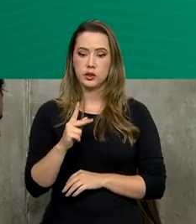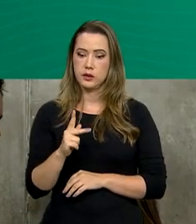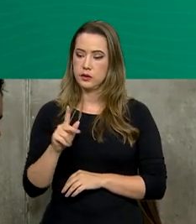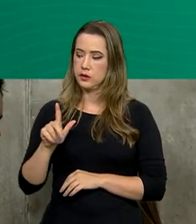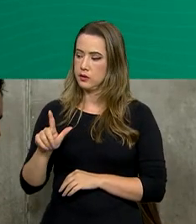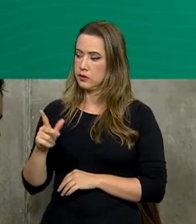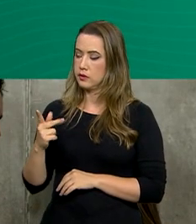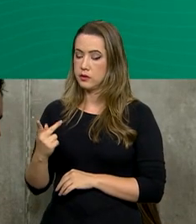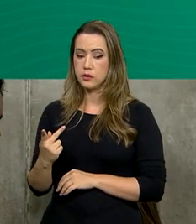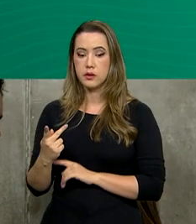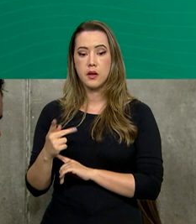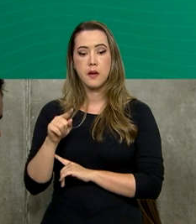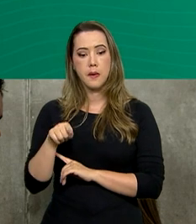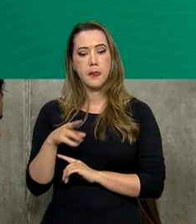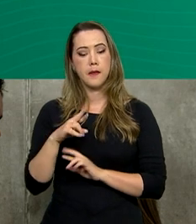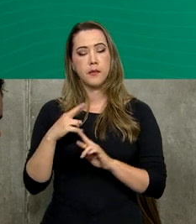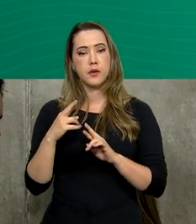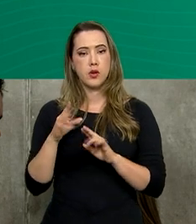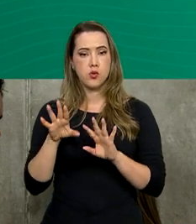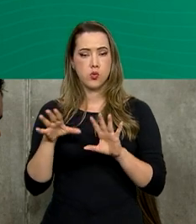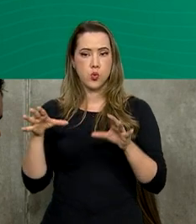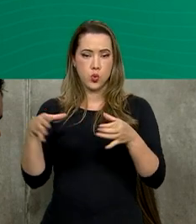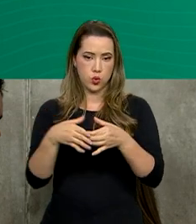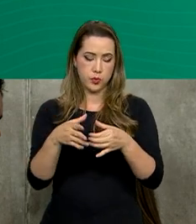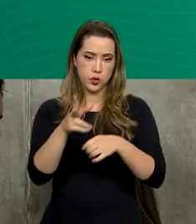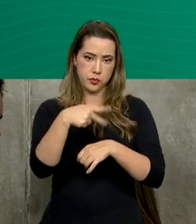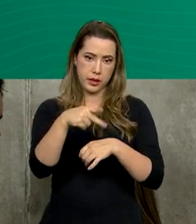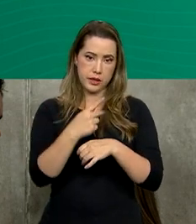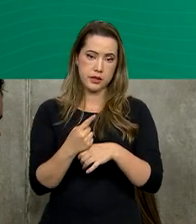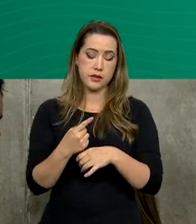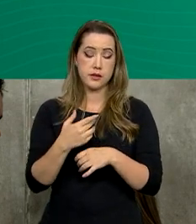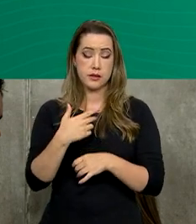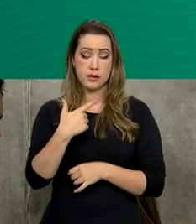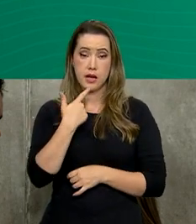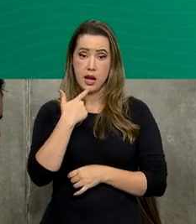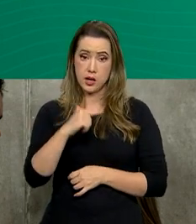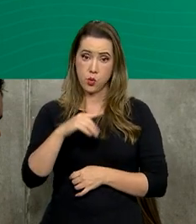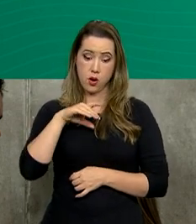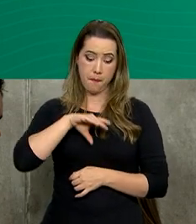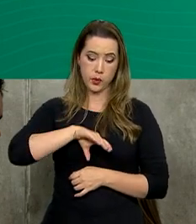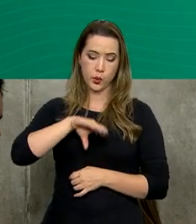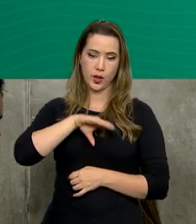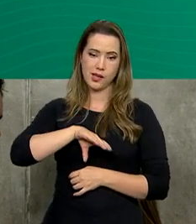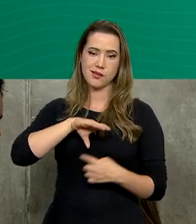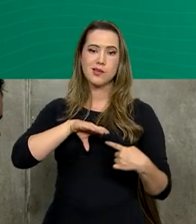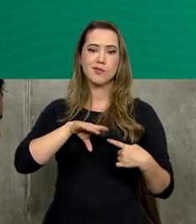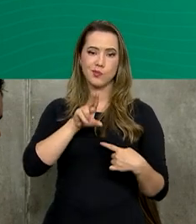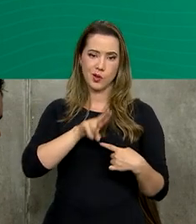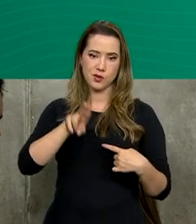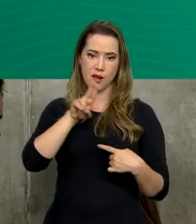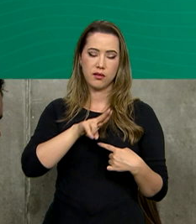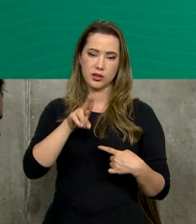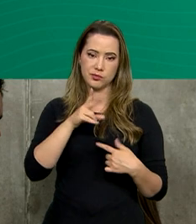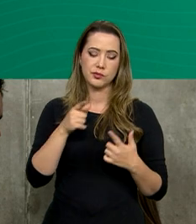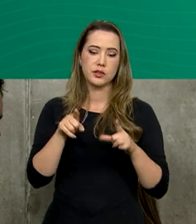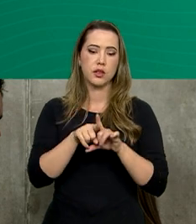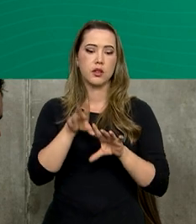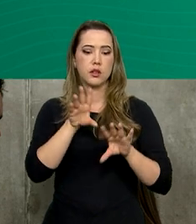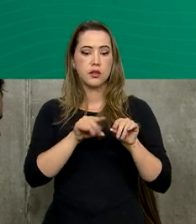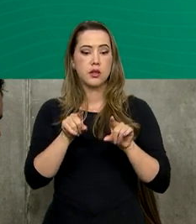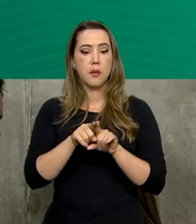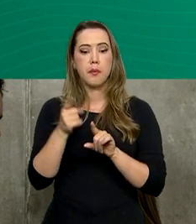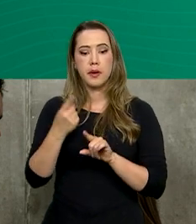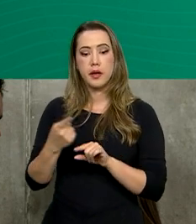reúne os países que têm o português como língua oficial. Além de Brasil e Portugal, fazem parte desse grupo os países